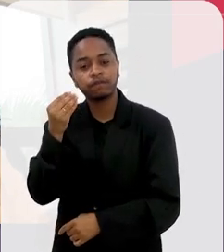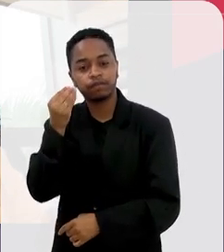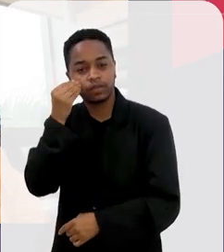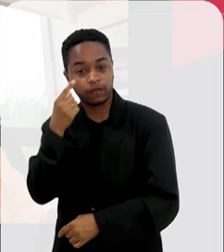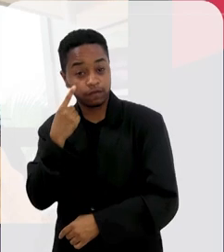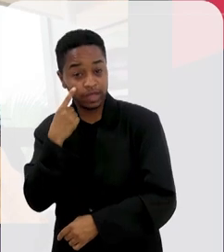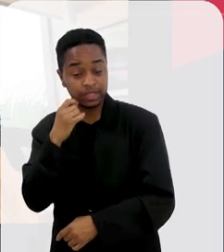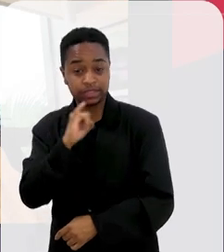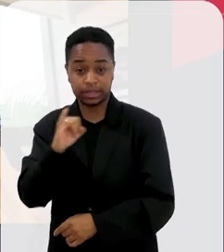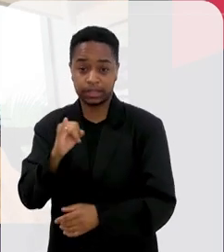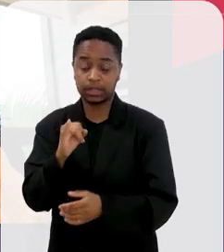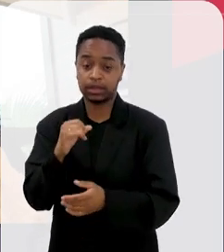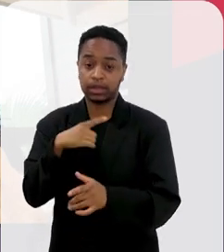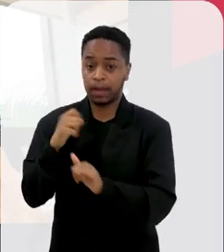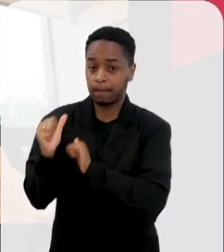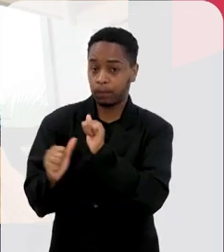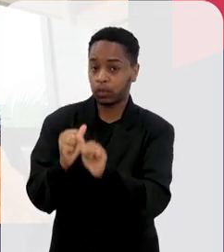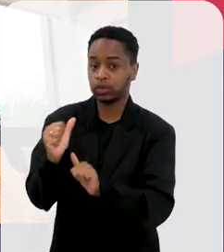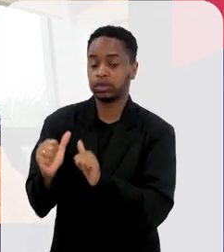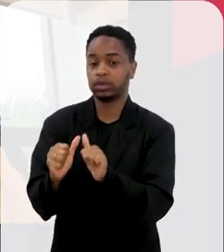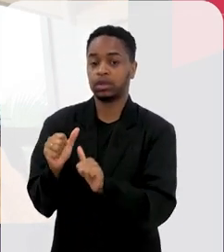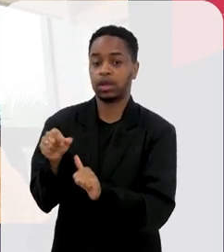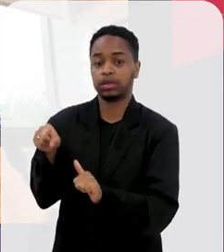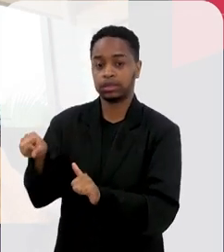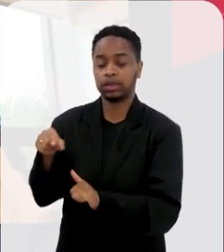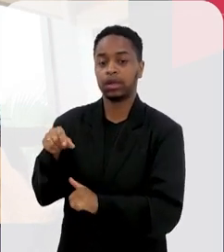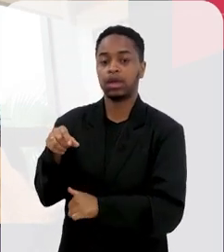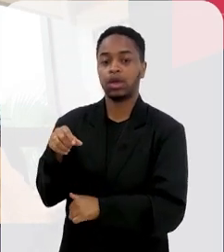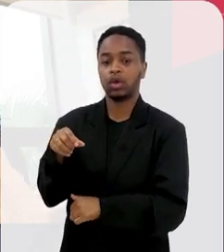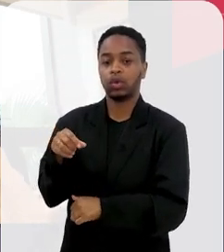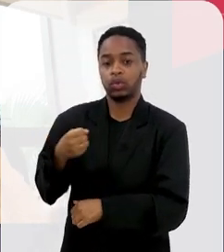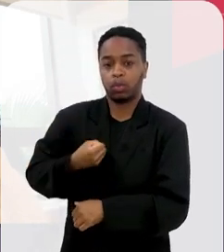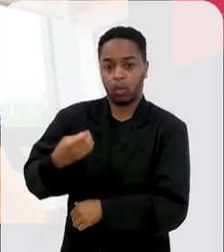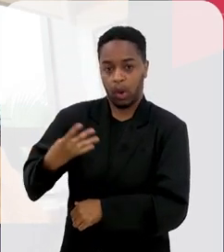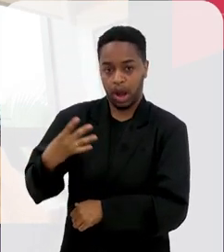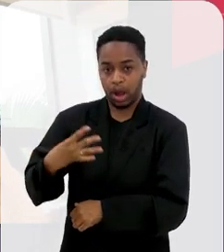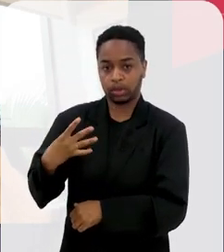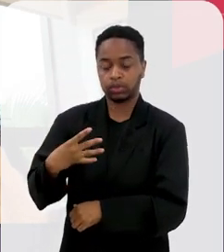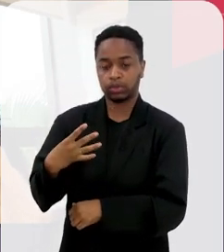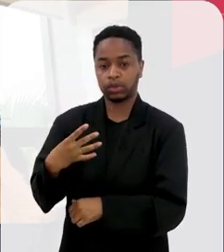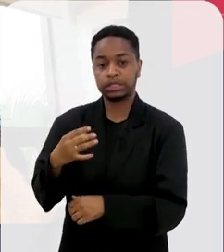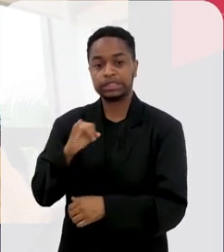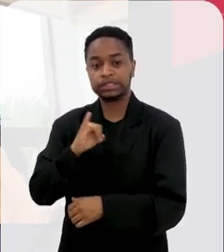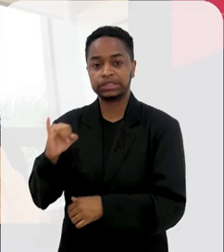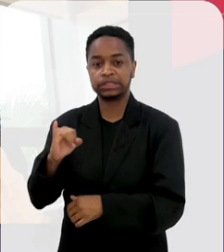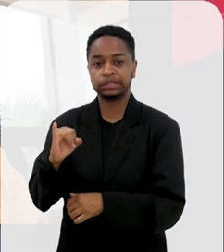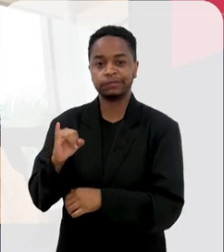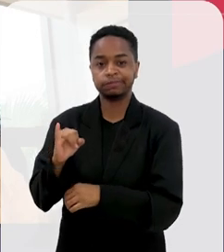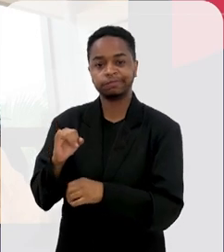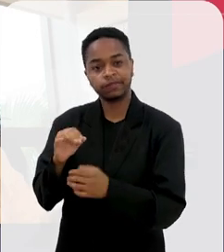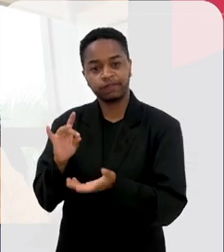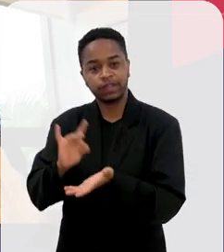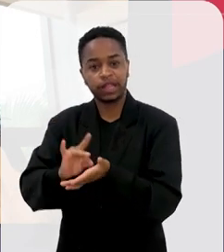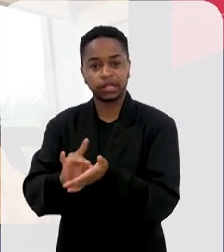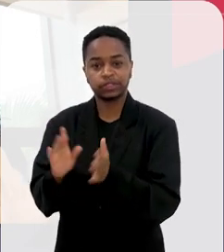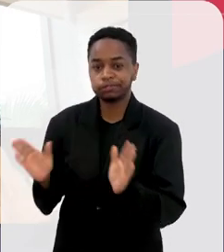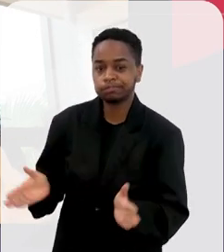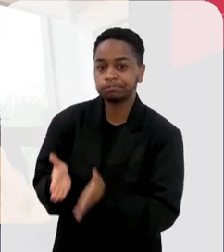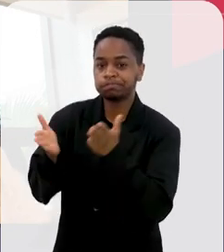nesse receptor, nesse To-like receptor 4, que induzisse uma